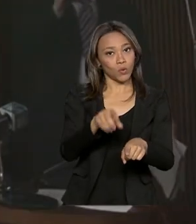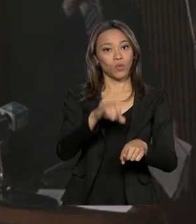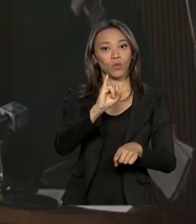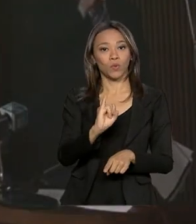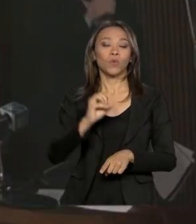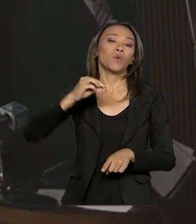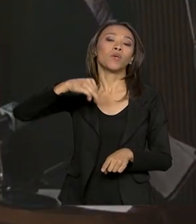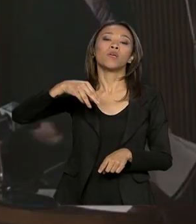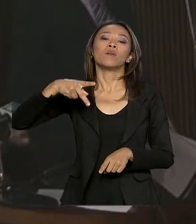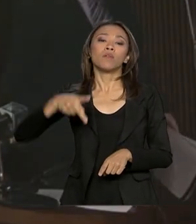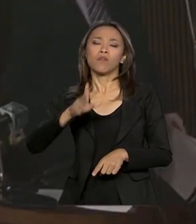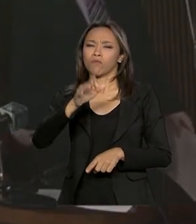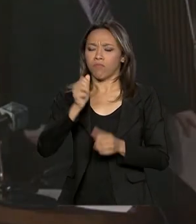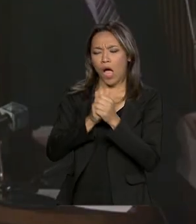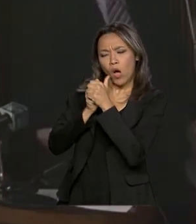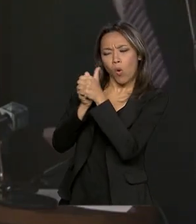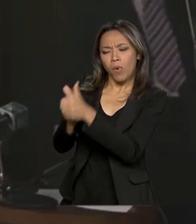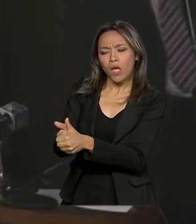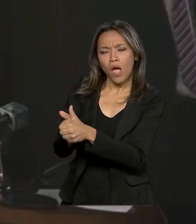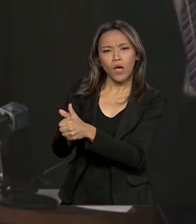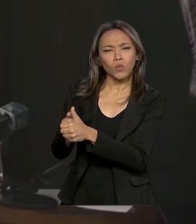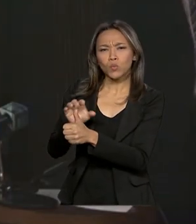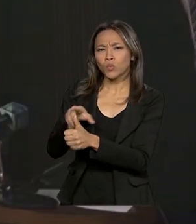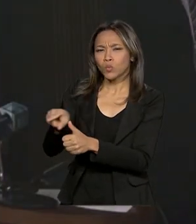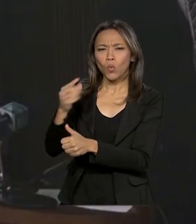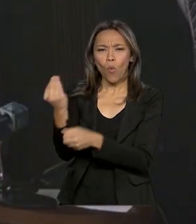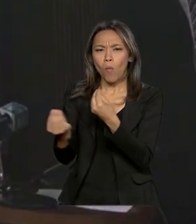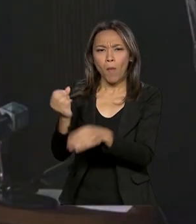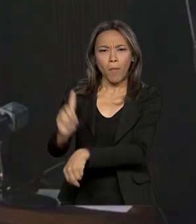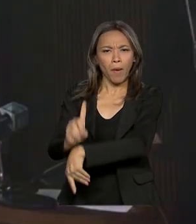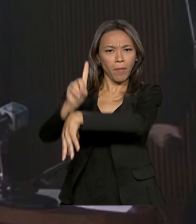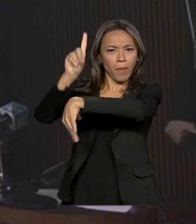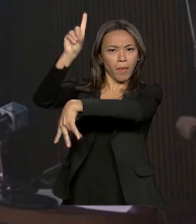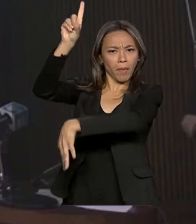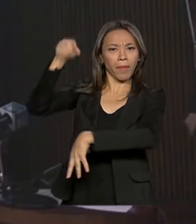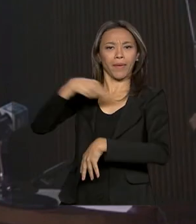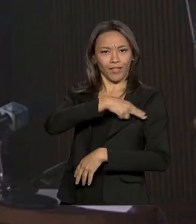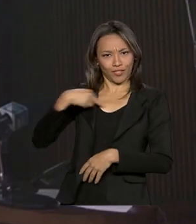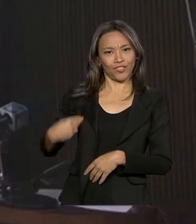acompanharam todo o processo de lançamento direto da China.